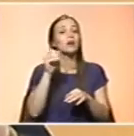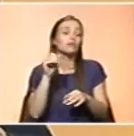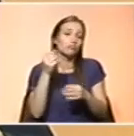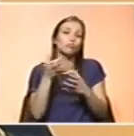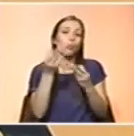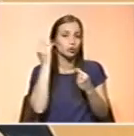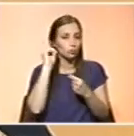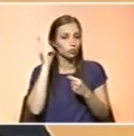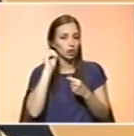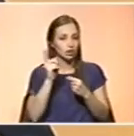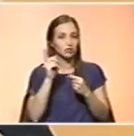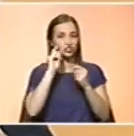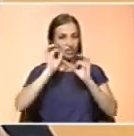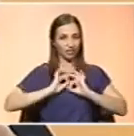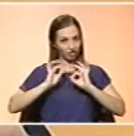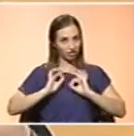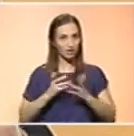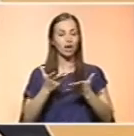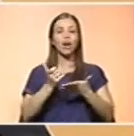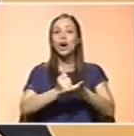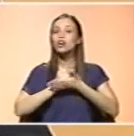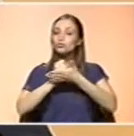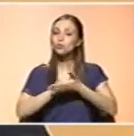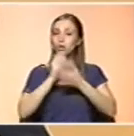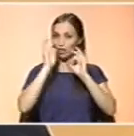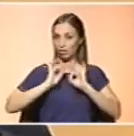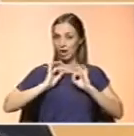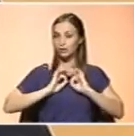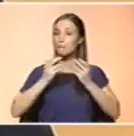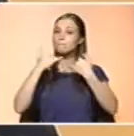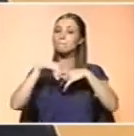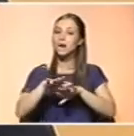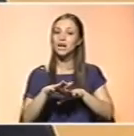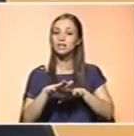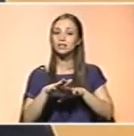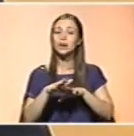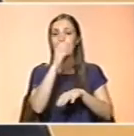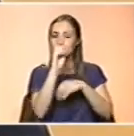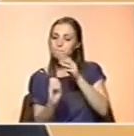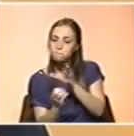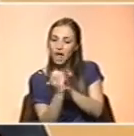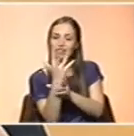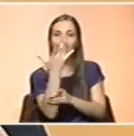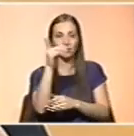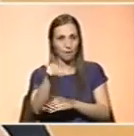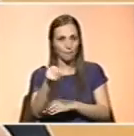ajudam na nossa dieta. No entanto, e para as plantas também são importantes porque